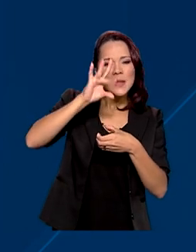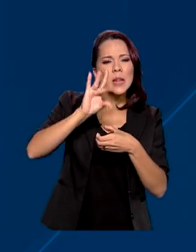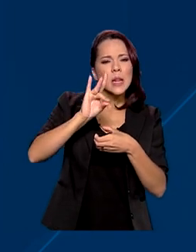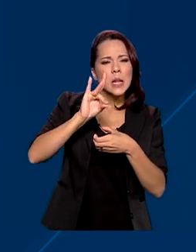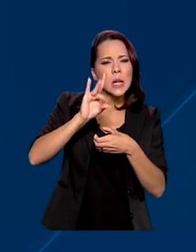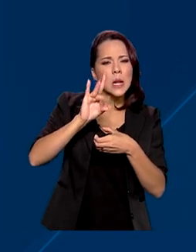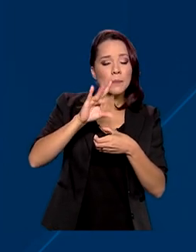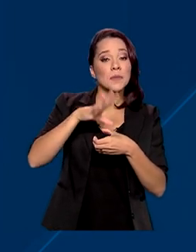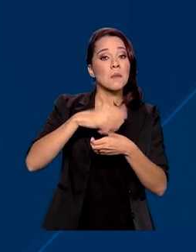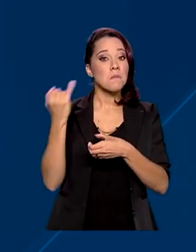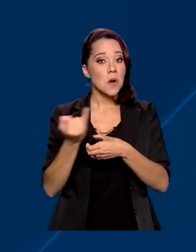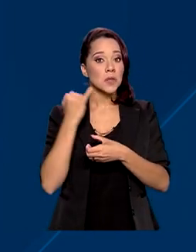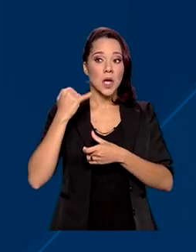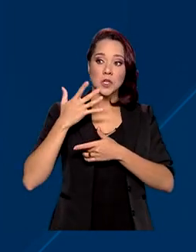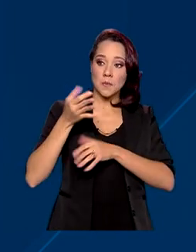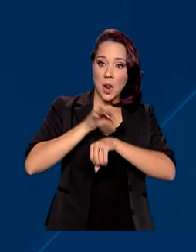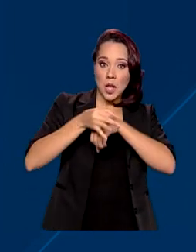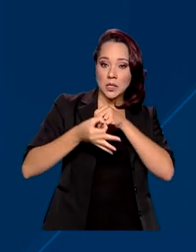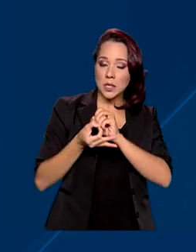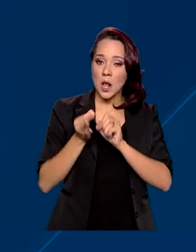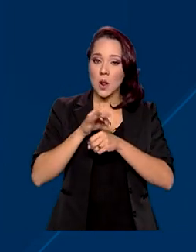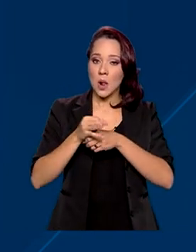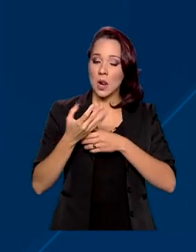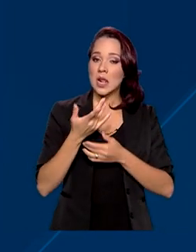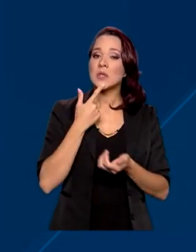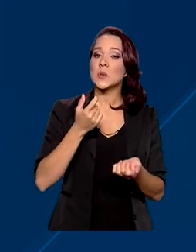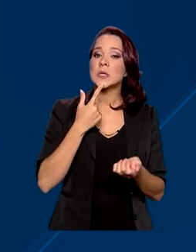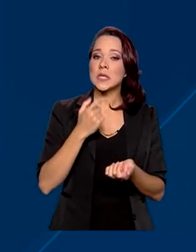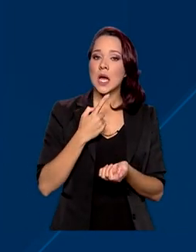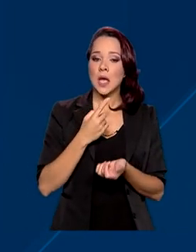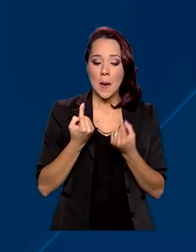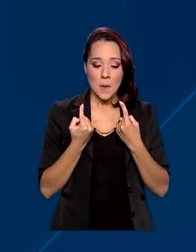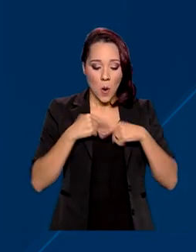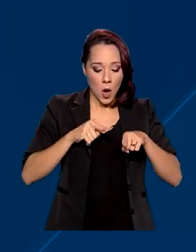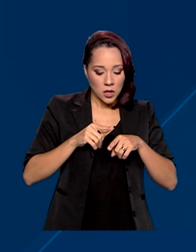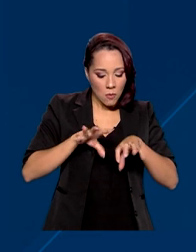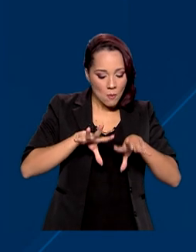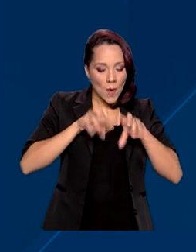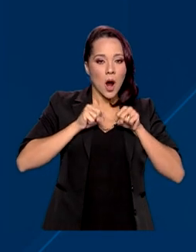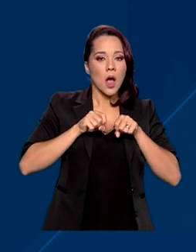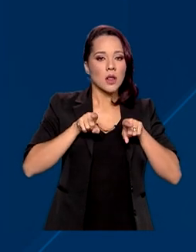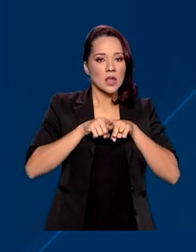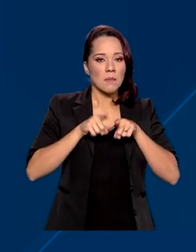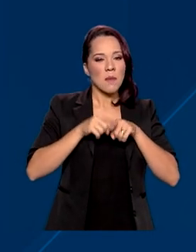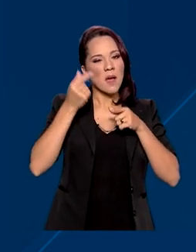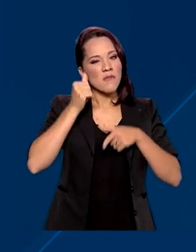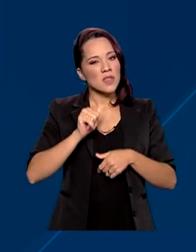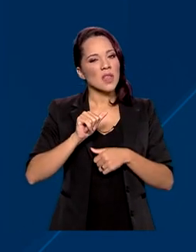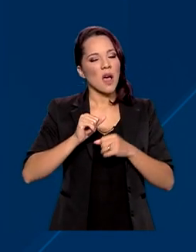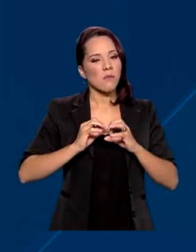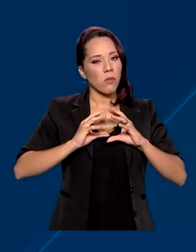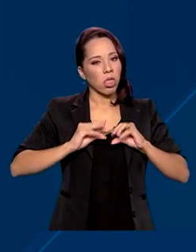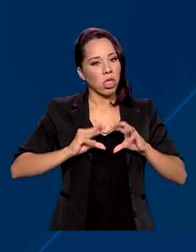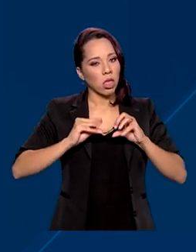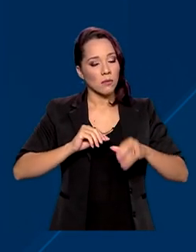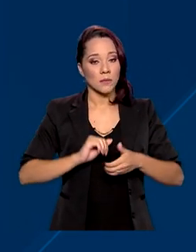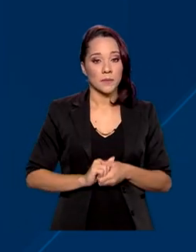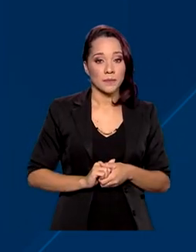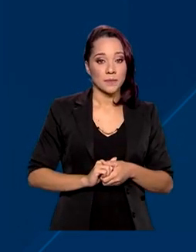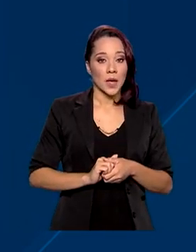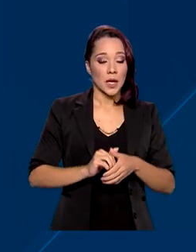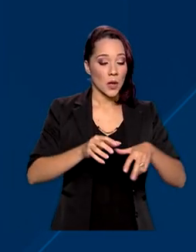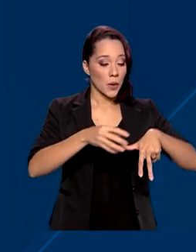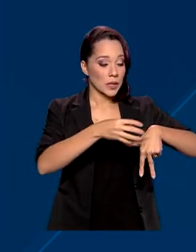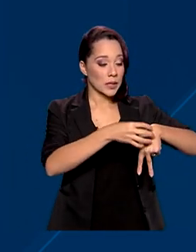células sanguíneas, responsáveis pela defesa do organismo contra infecções e pelo sistema de coagulação. O transplante de medula